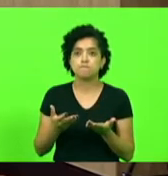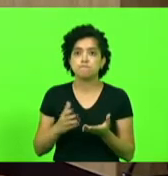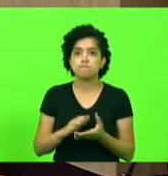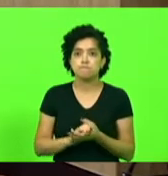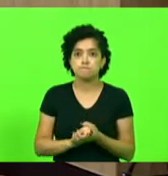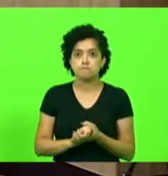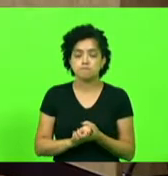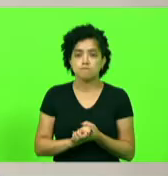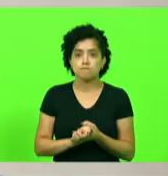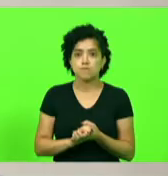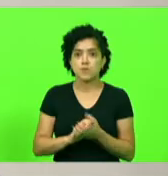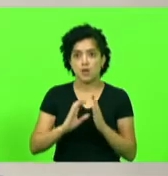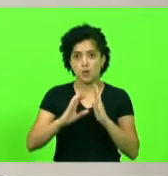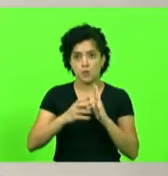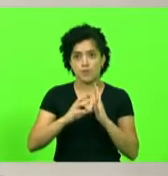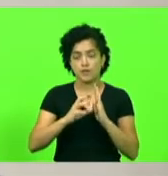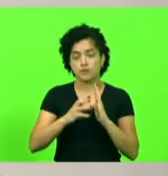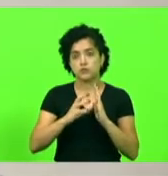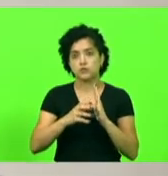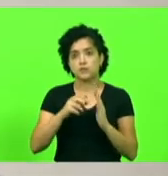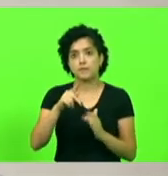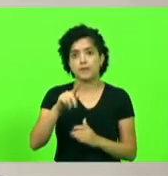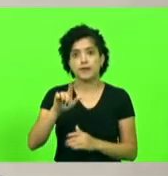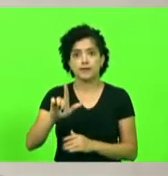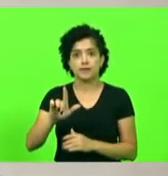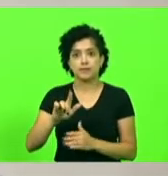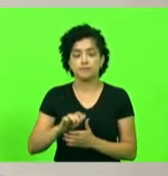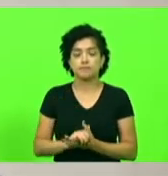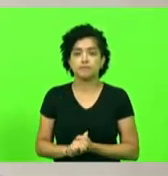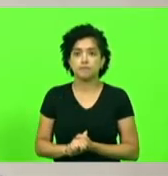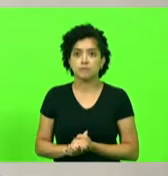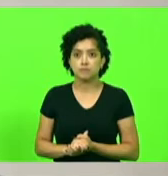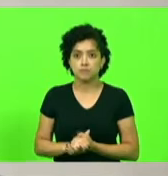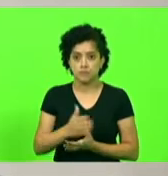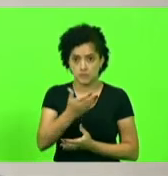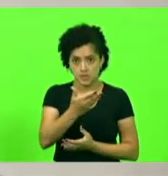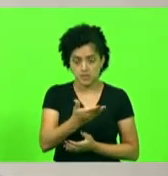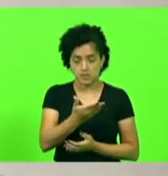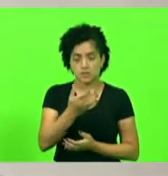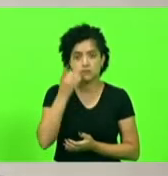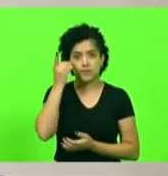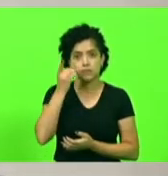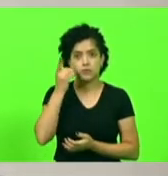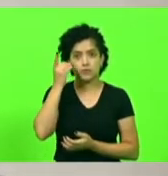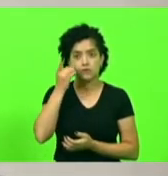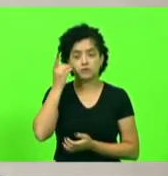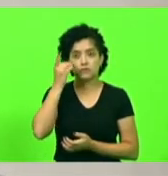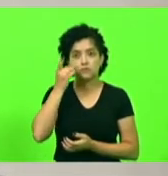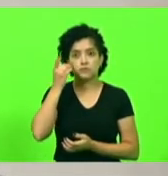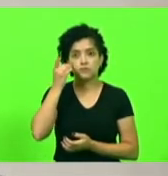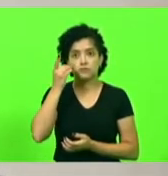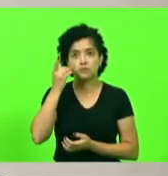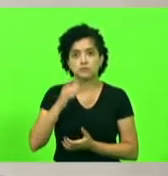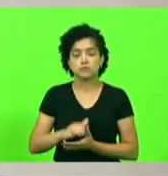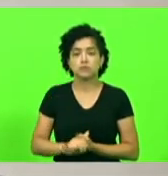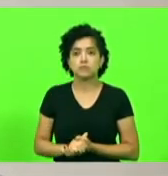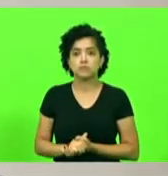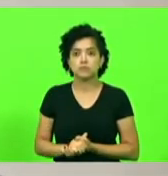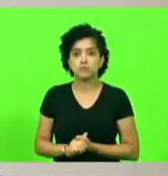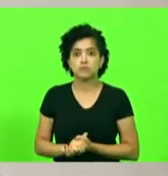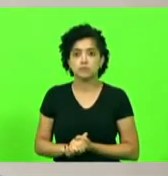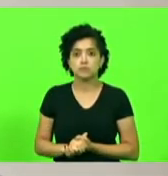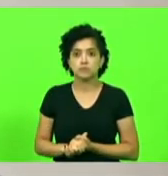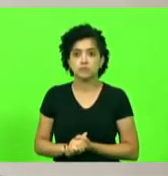próximo horário pertence ao PL. Com a palavra, nosso colega deputado